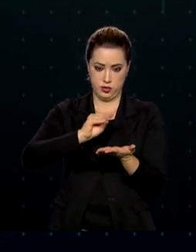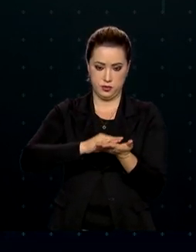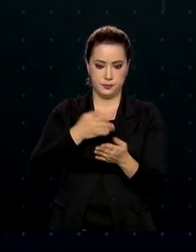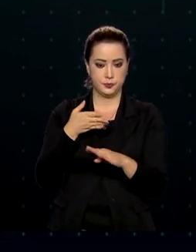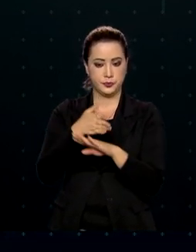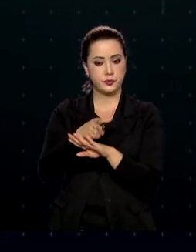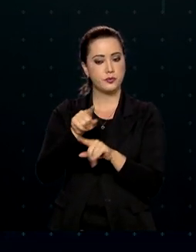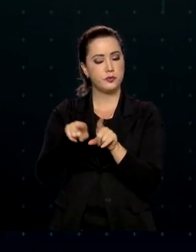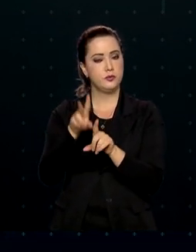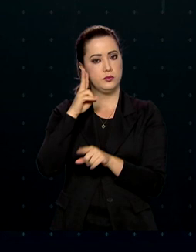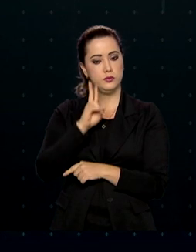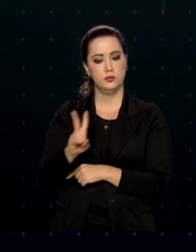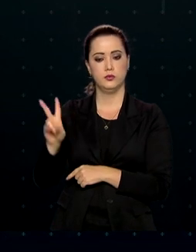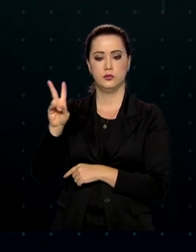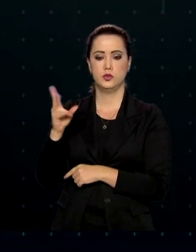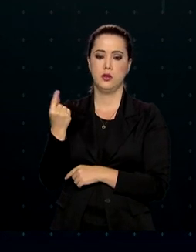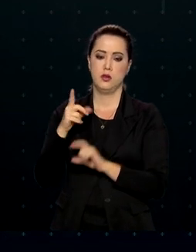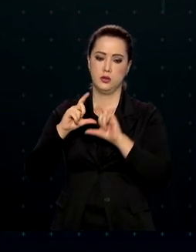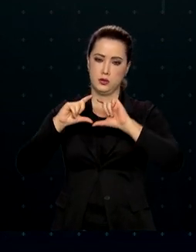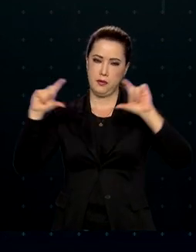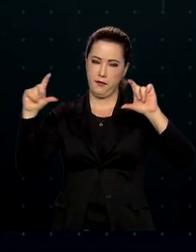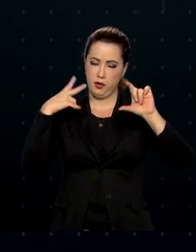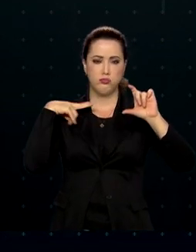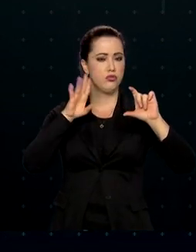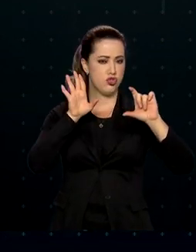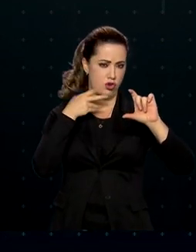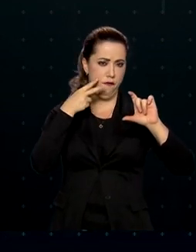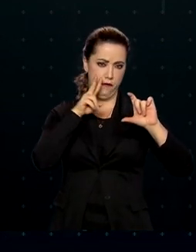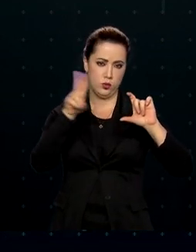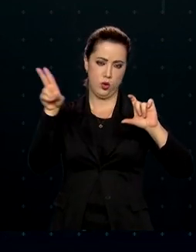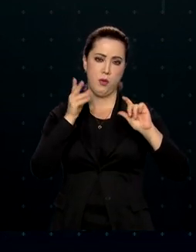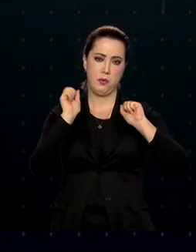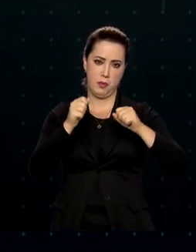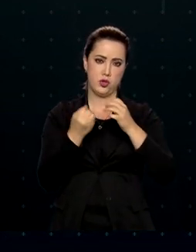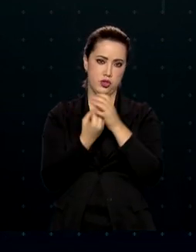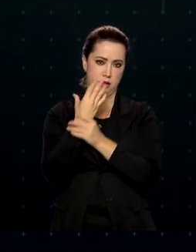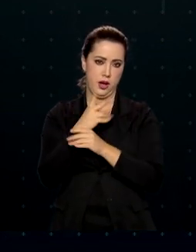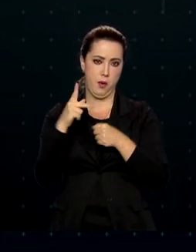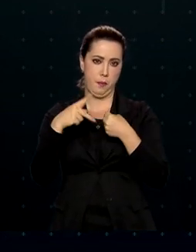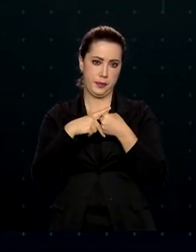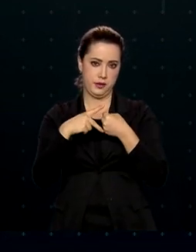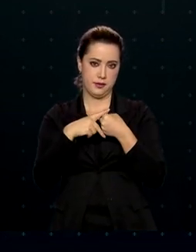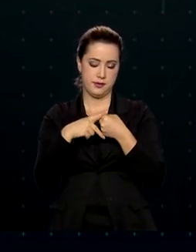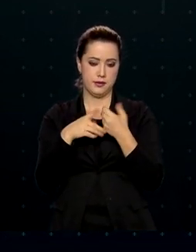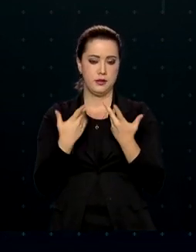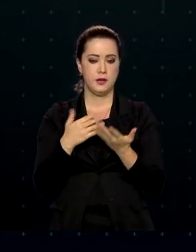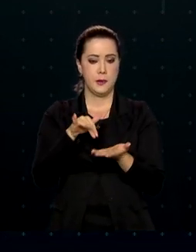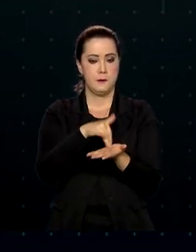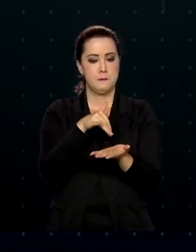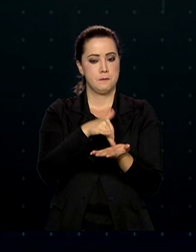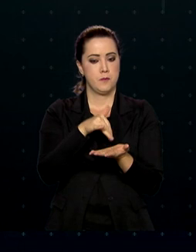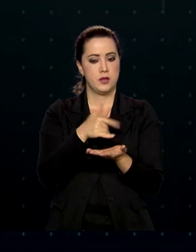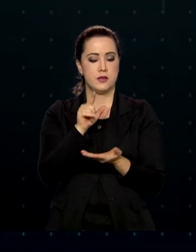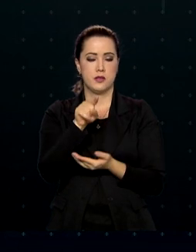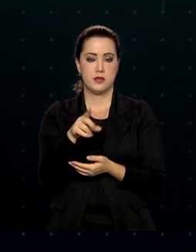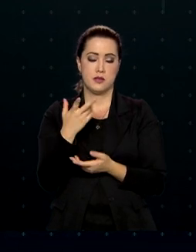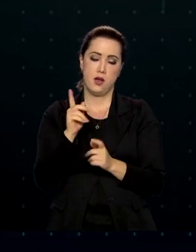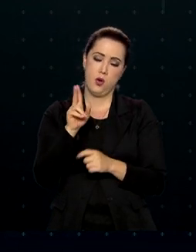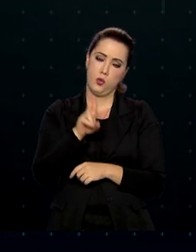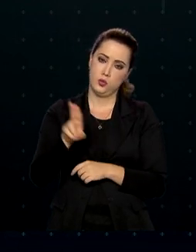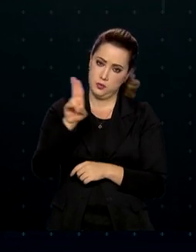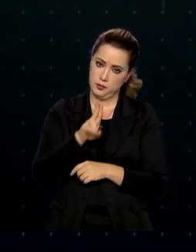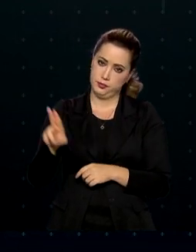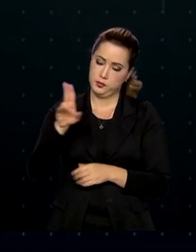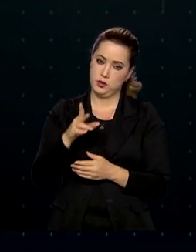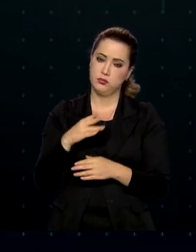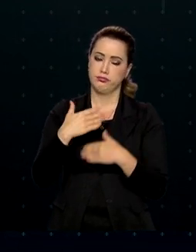Internet Banking, a opção geralmente está disponível no menu principal. Escolha a opção Registrar ou Cadastrar Chave e